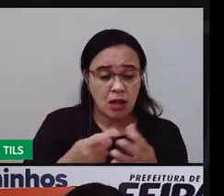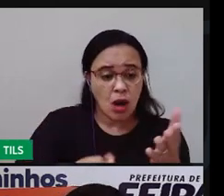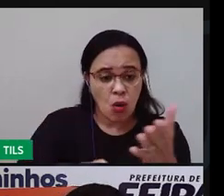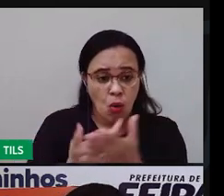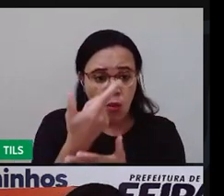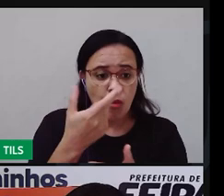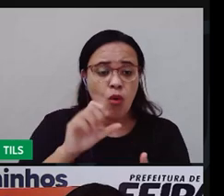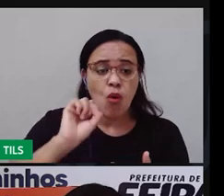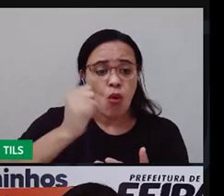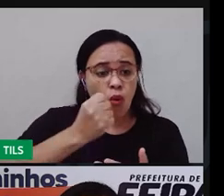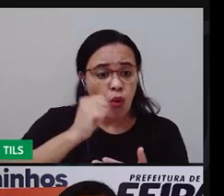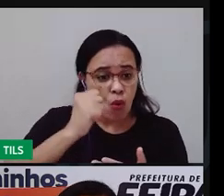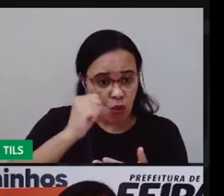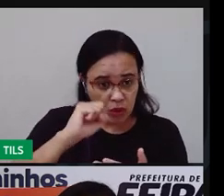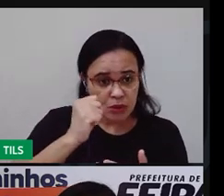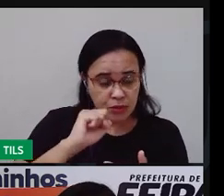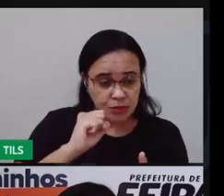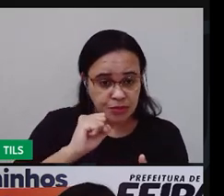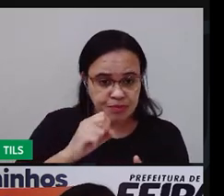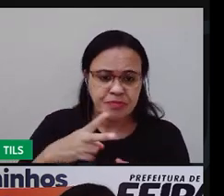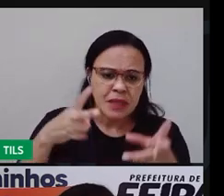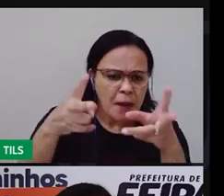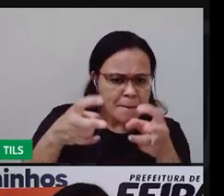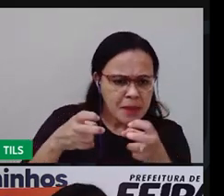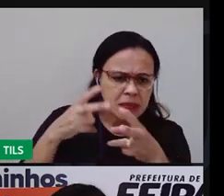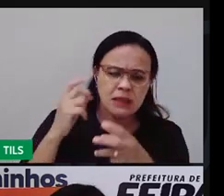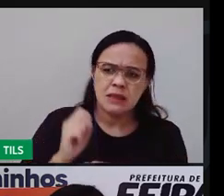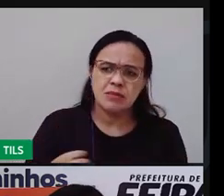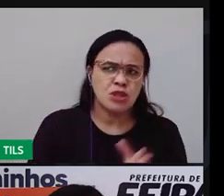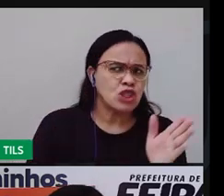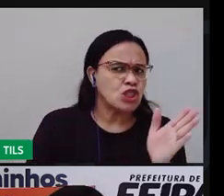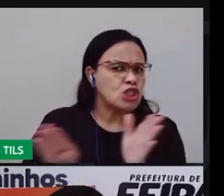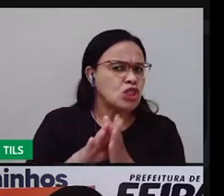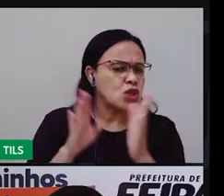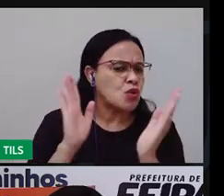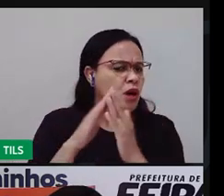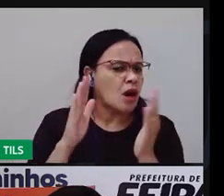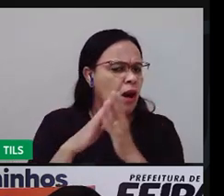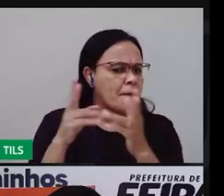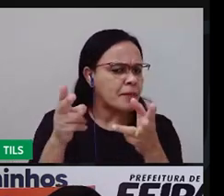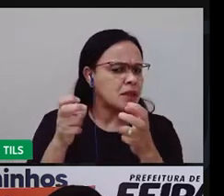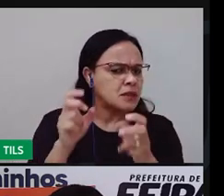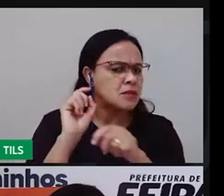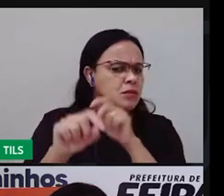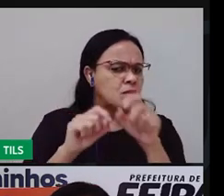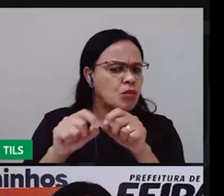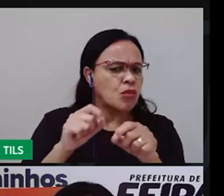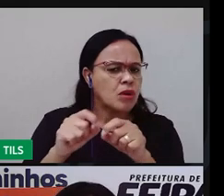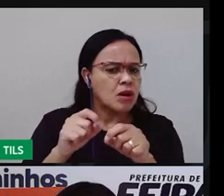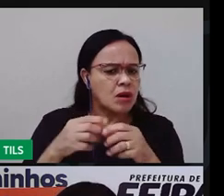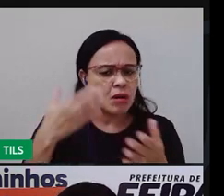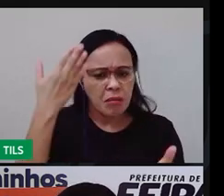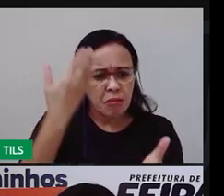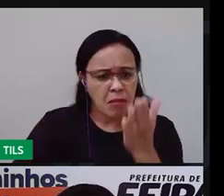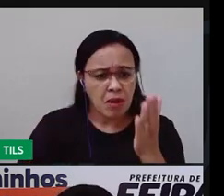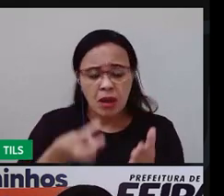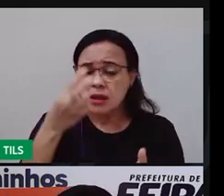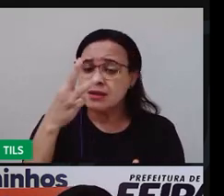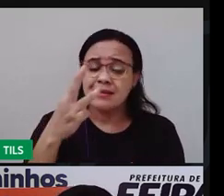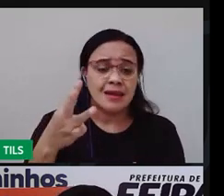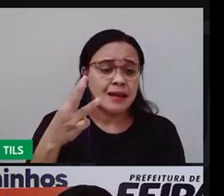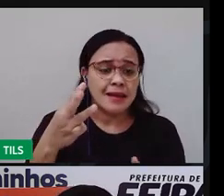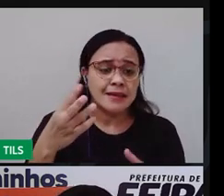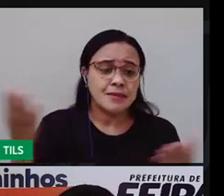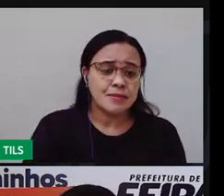Chegando em casa, ela percebeu que tinha perdido três. Com quantos cactos ela ficou?